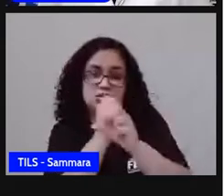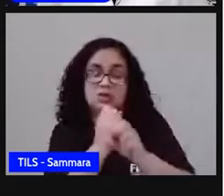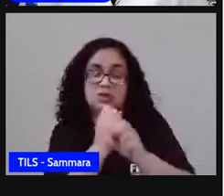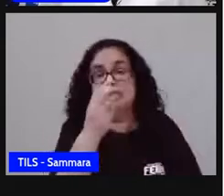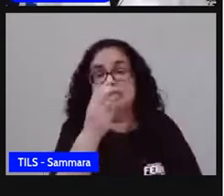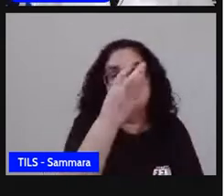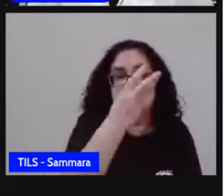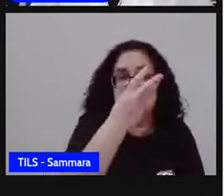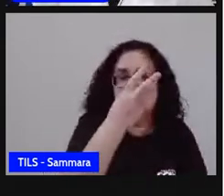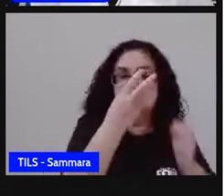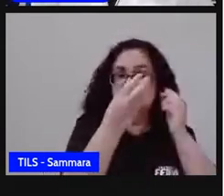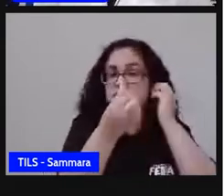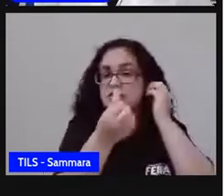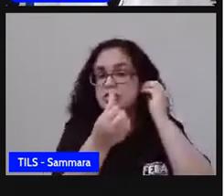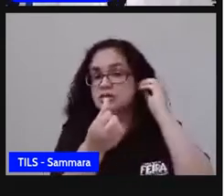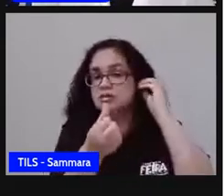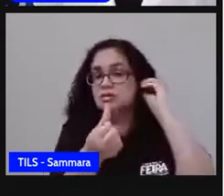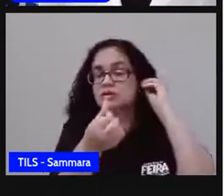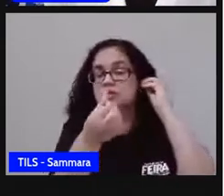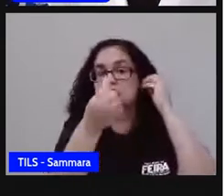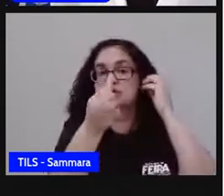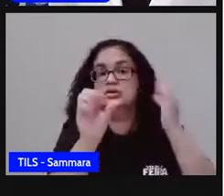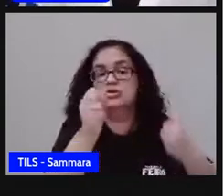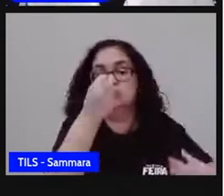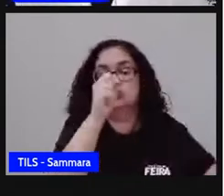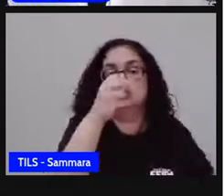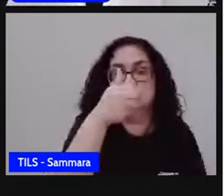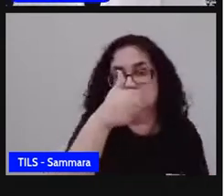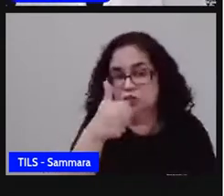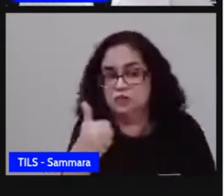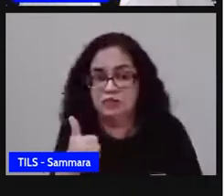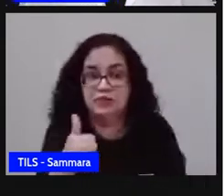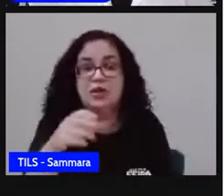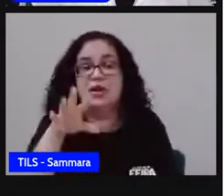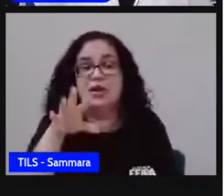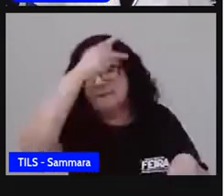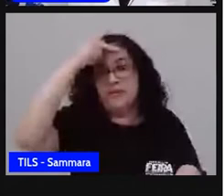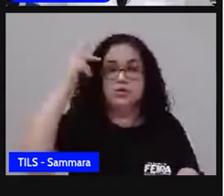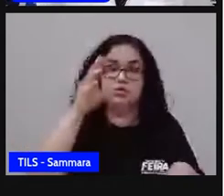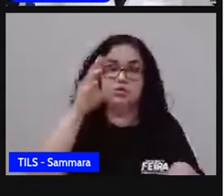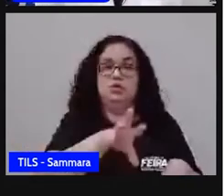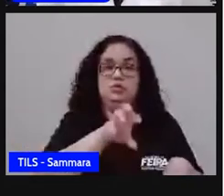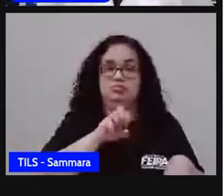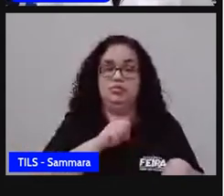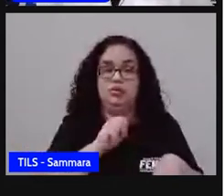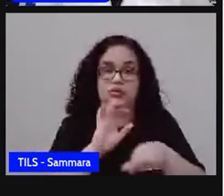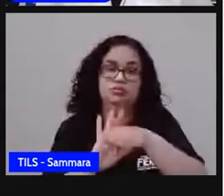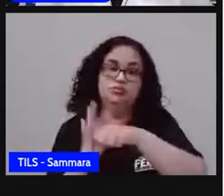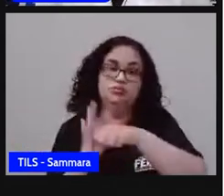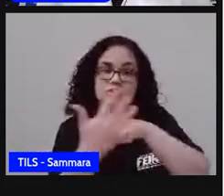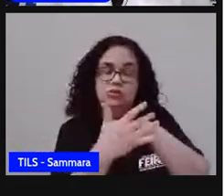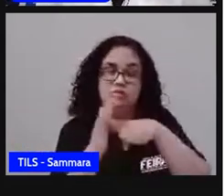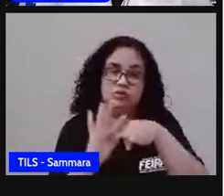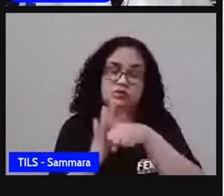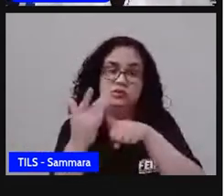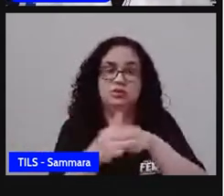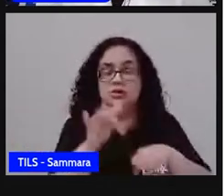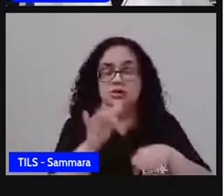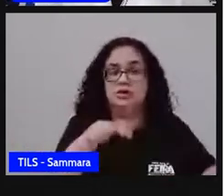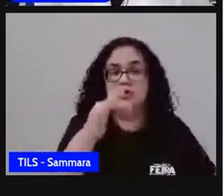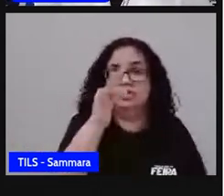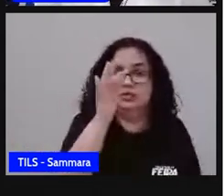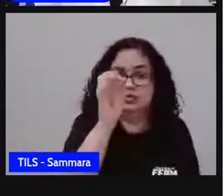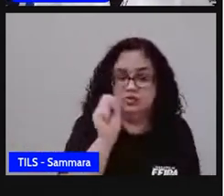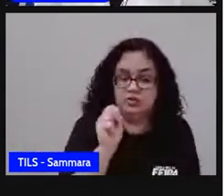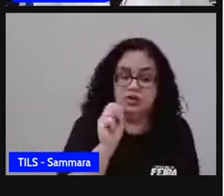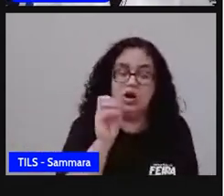.681 casos acumulados de infecção por coronavírus em Feira de Santana,